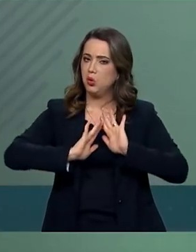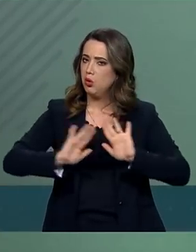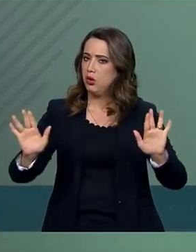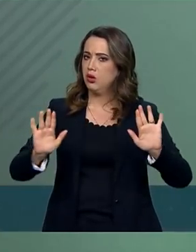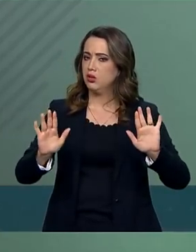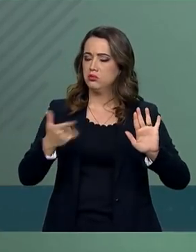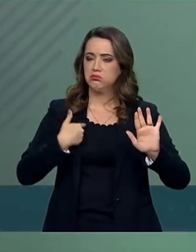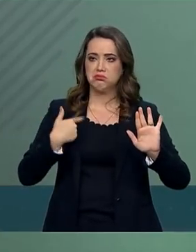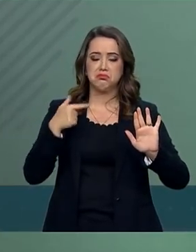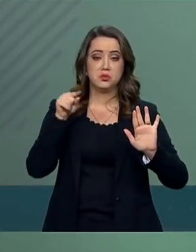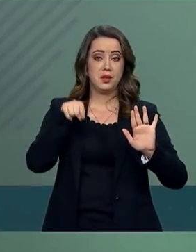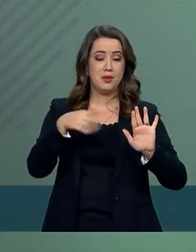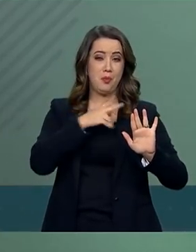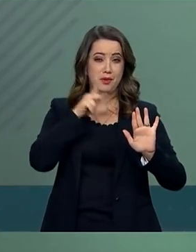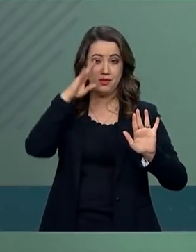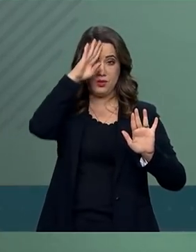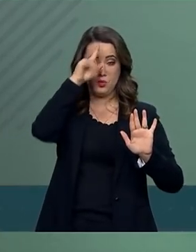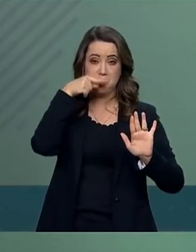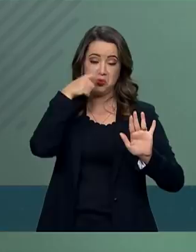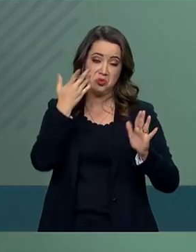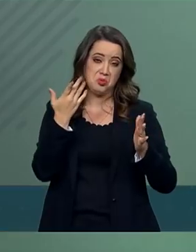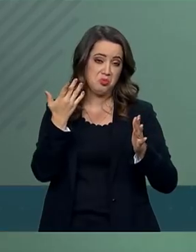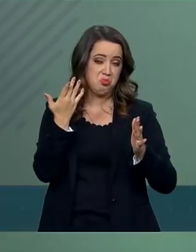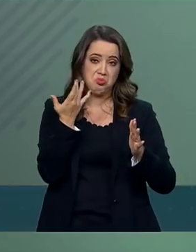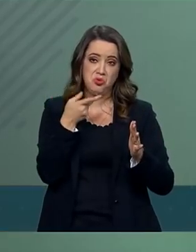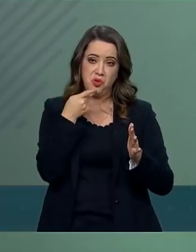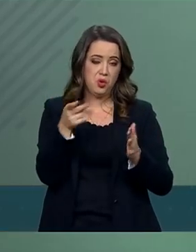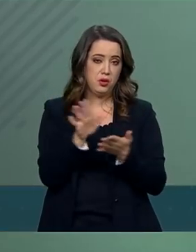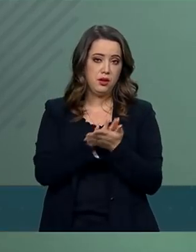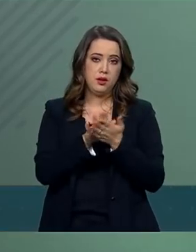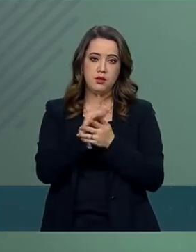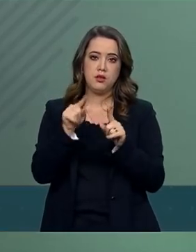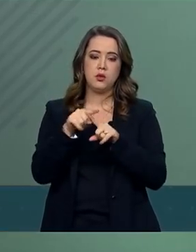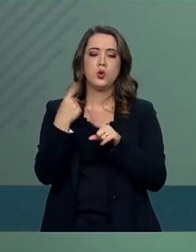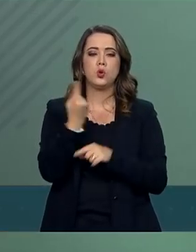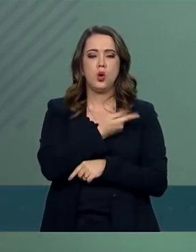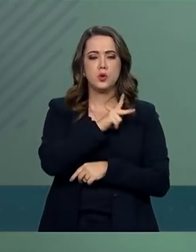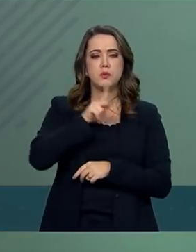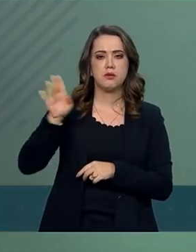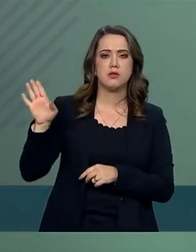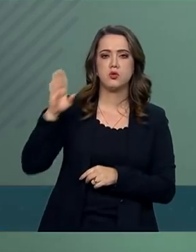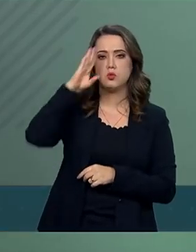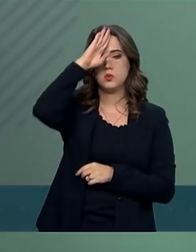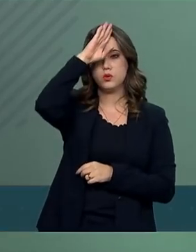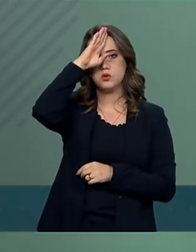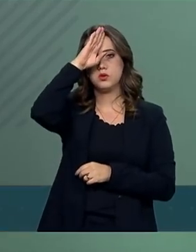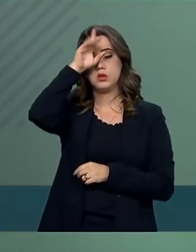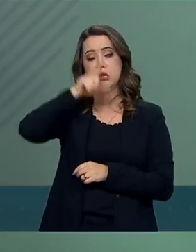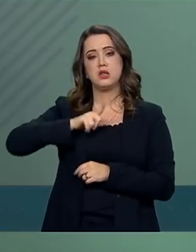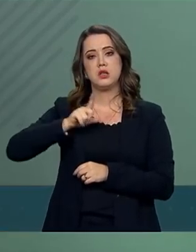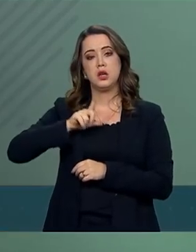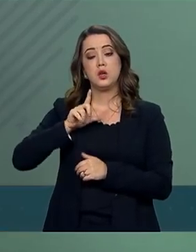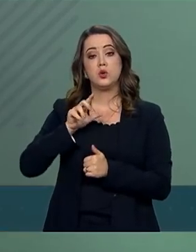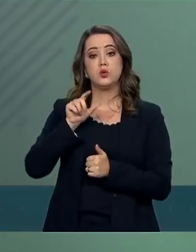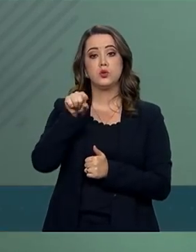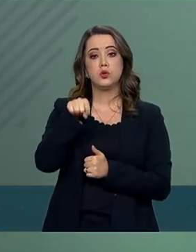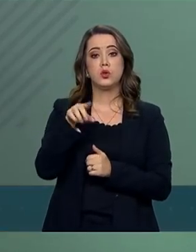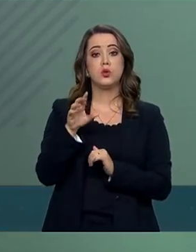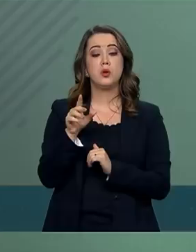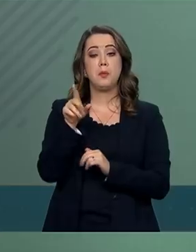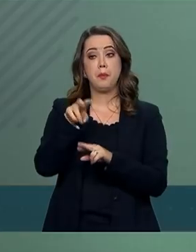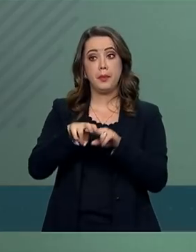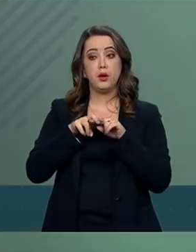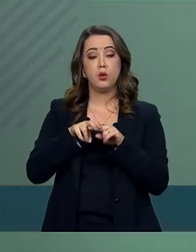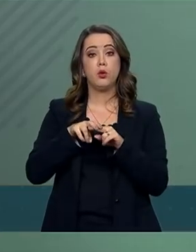nosso presidente. E para corroborar a confiança que o nosso presidente detém junto ao Major